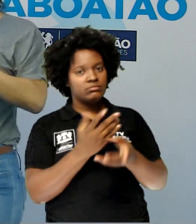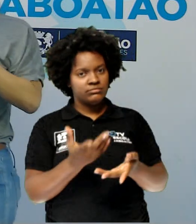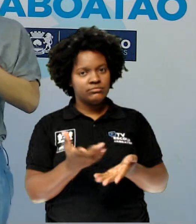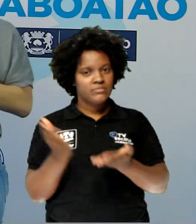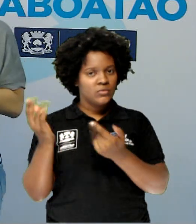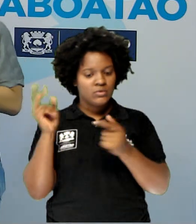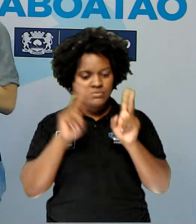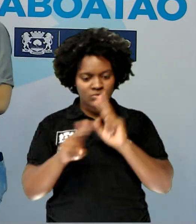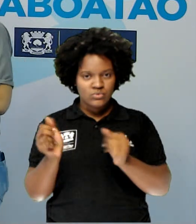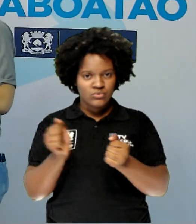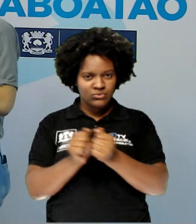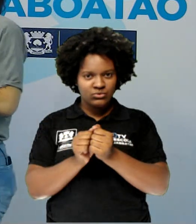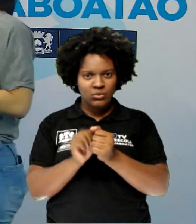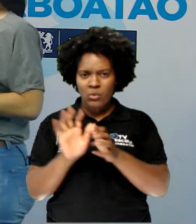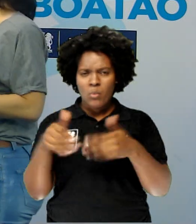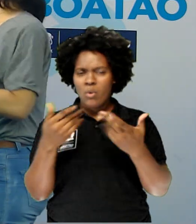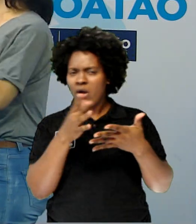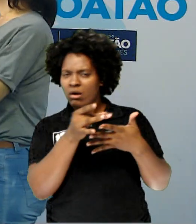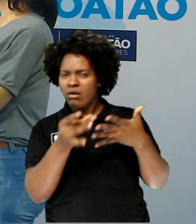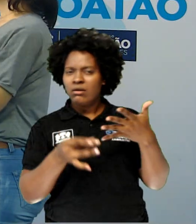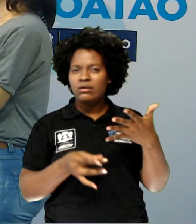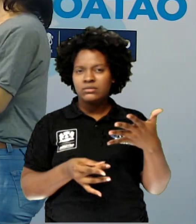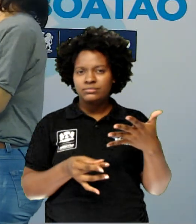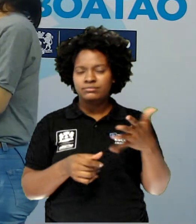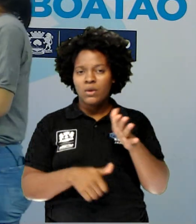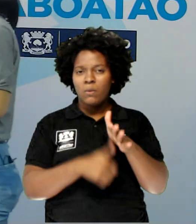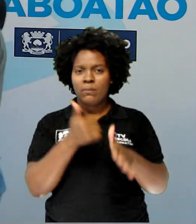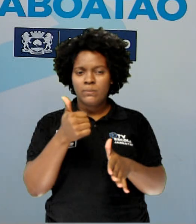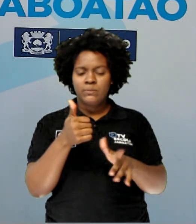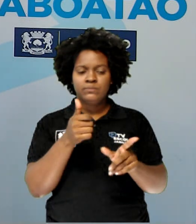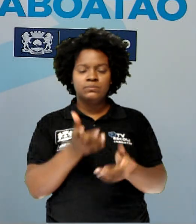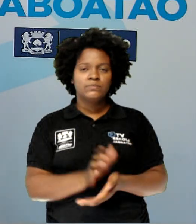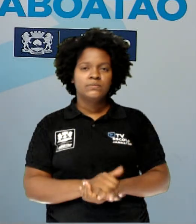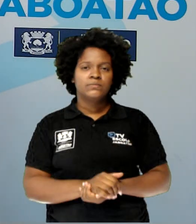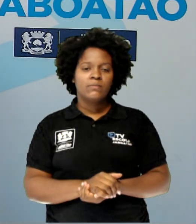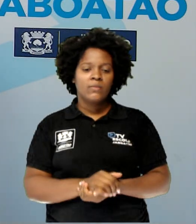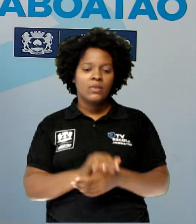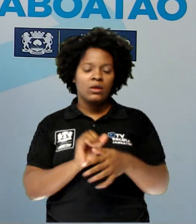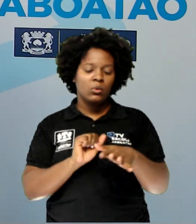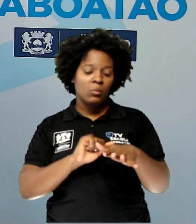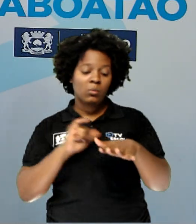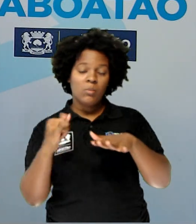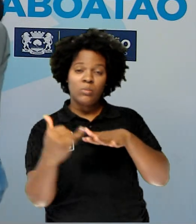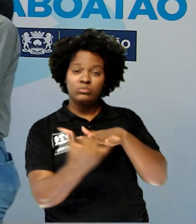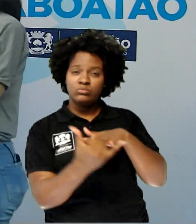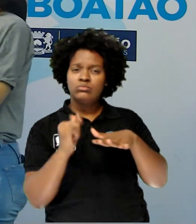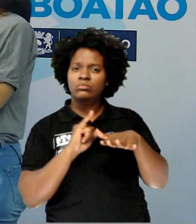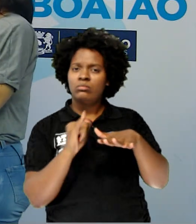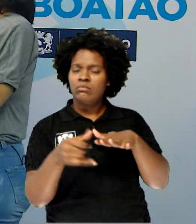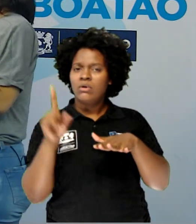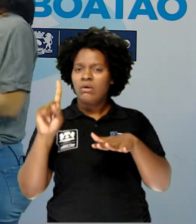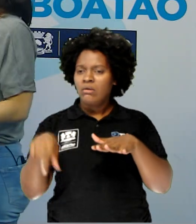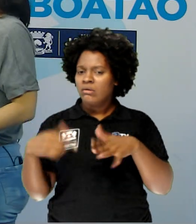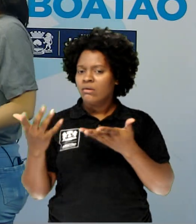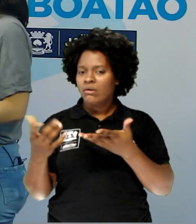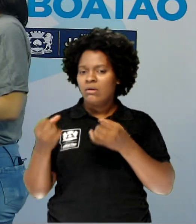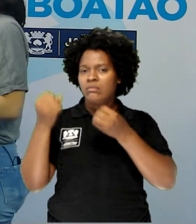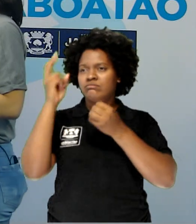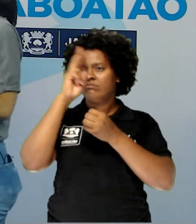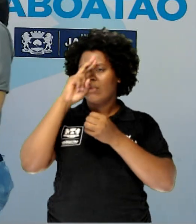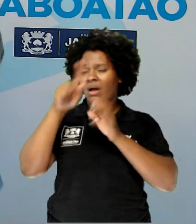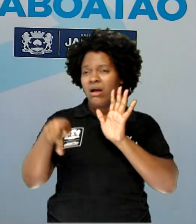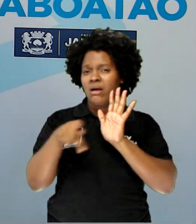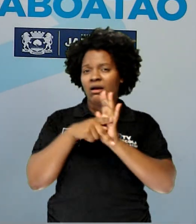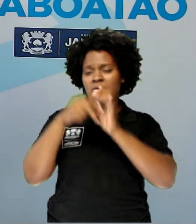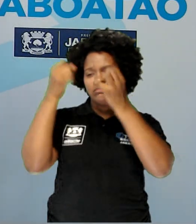Vamos ver aqui juntos quais são esses elementos? O primeiro elemento, gente, é o enredo, que nada mais é do que a própria história.